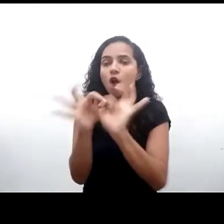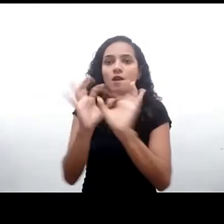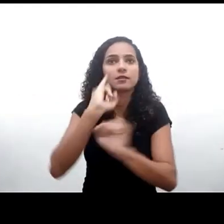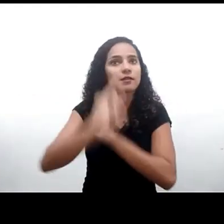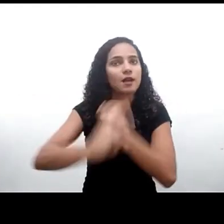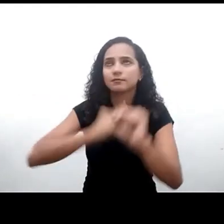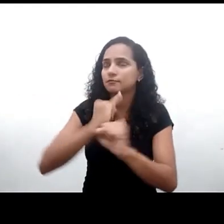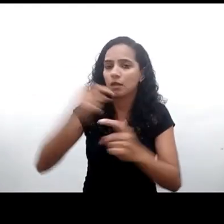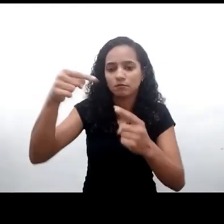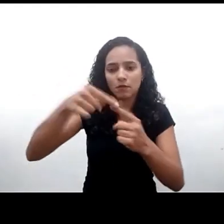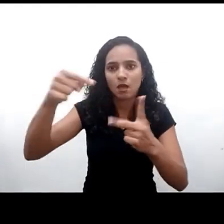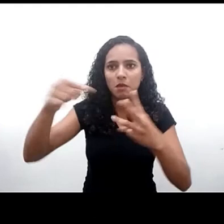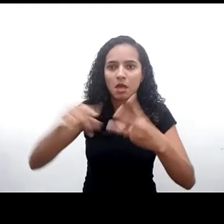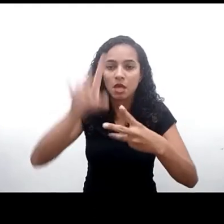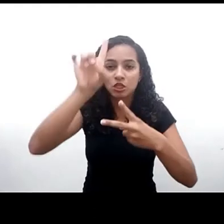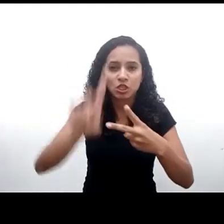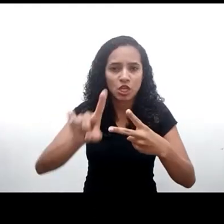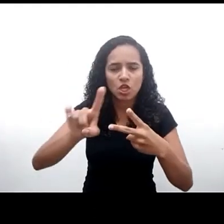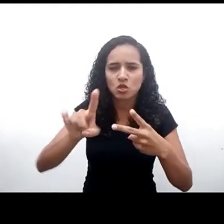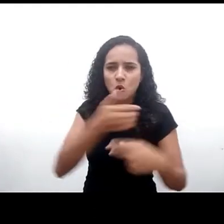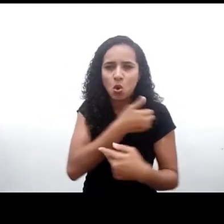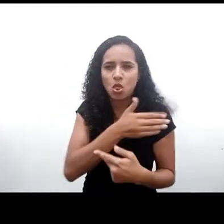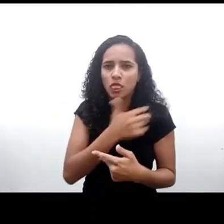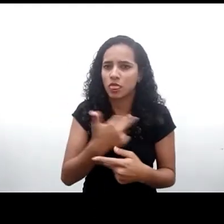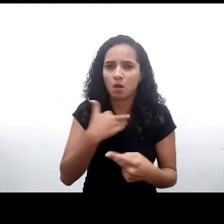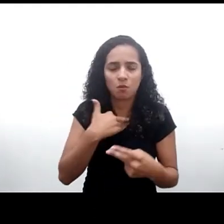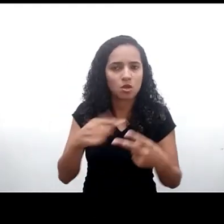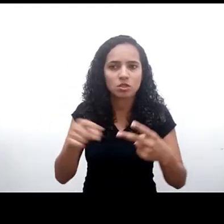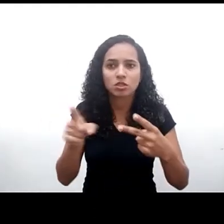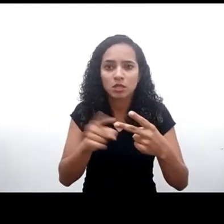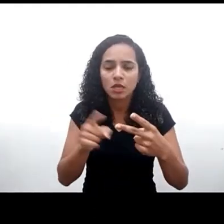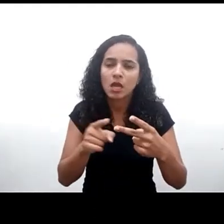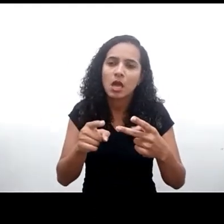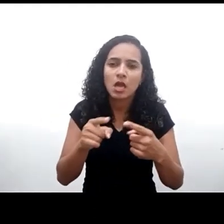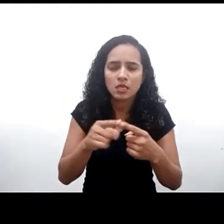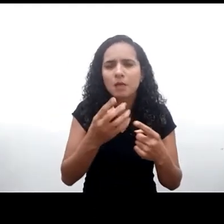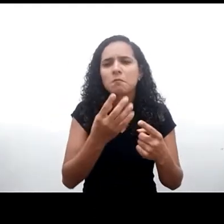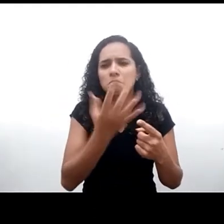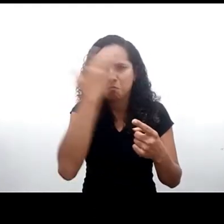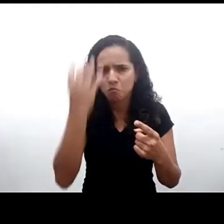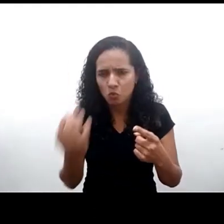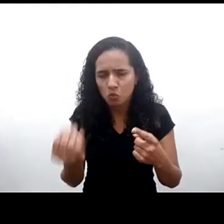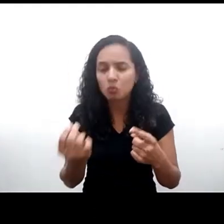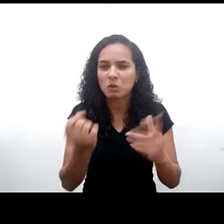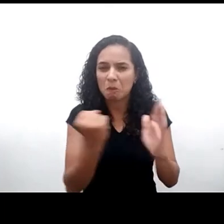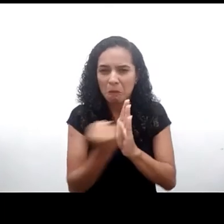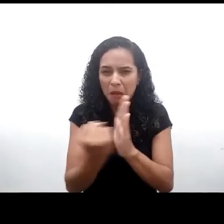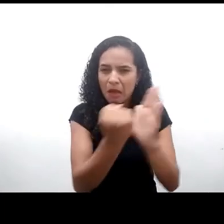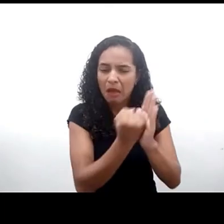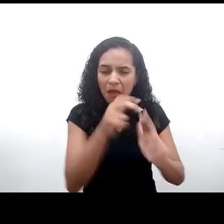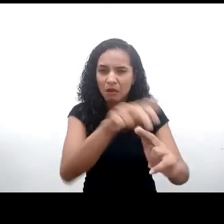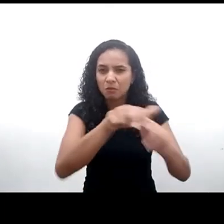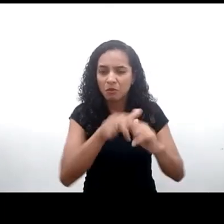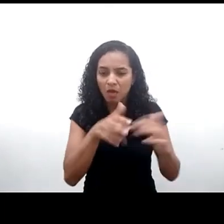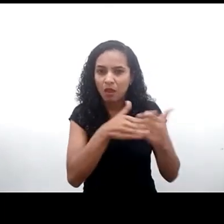fatores primeiro direito a não discriminação considerando que temos muitos estereótipos arraigados que limitam o